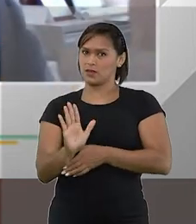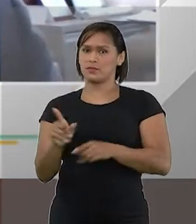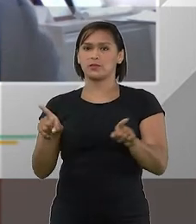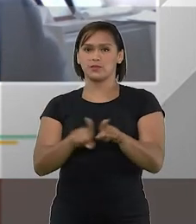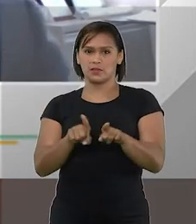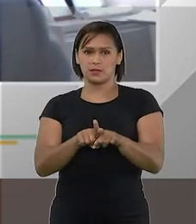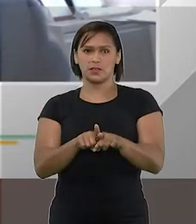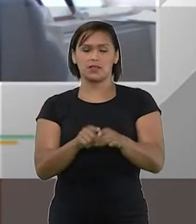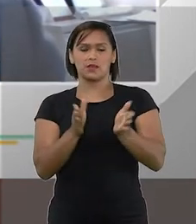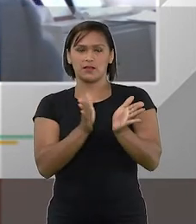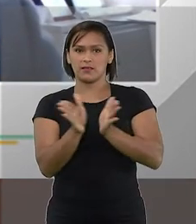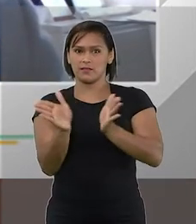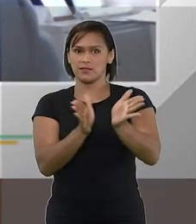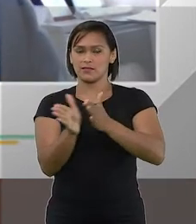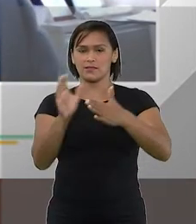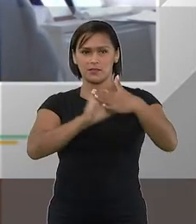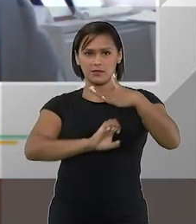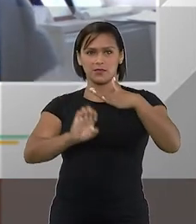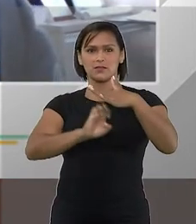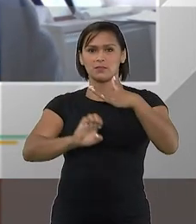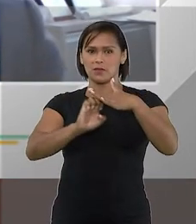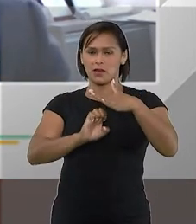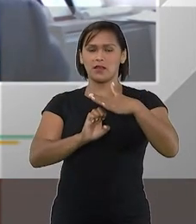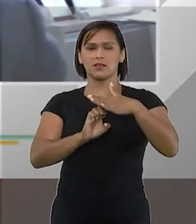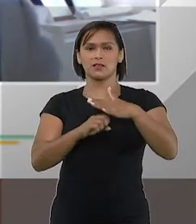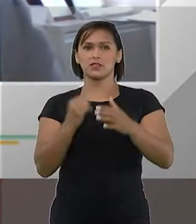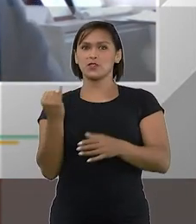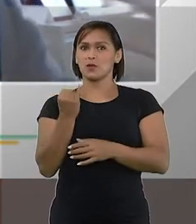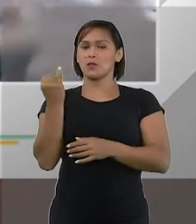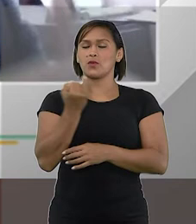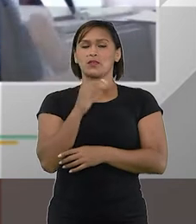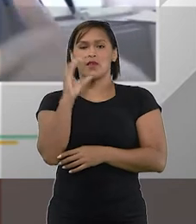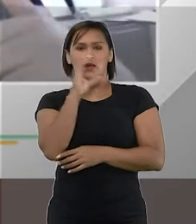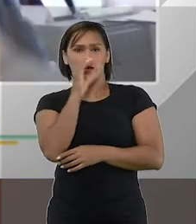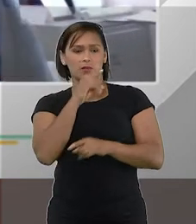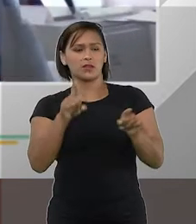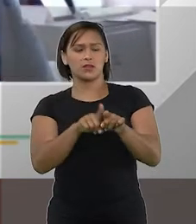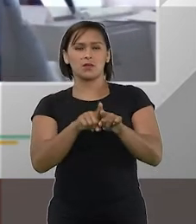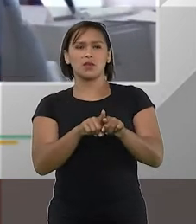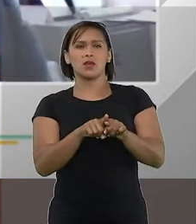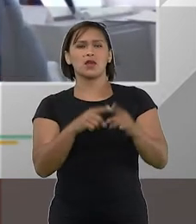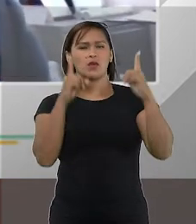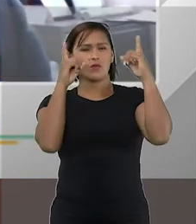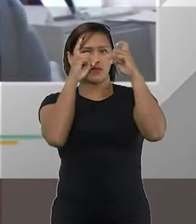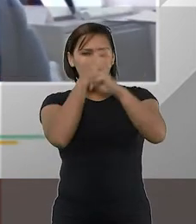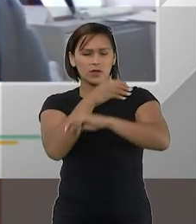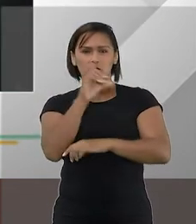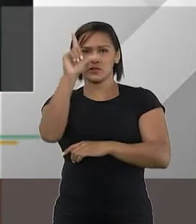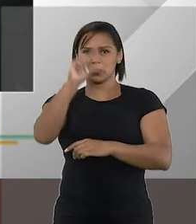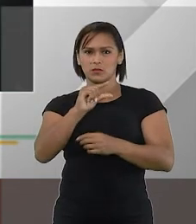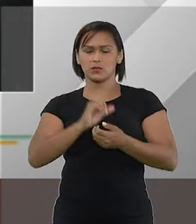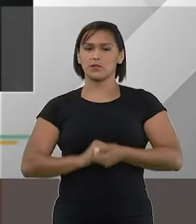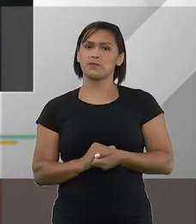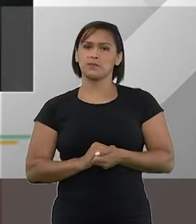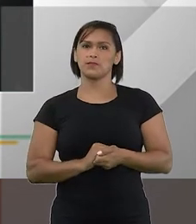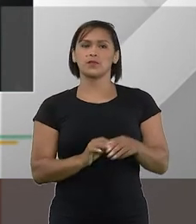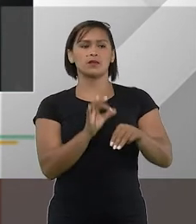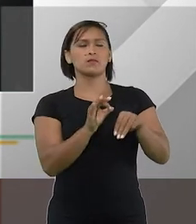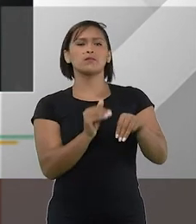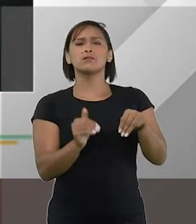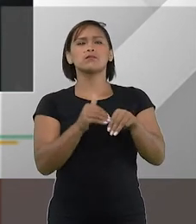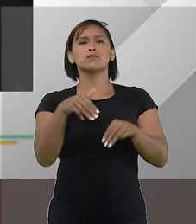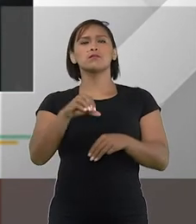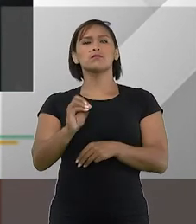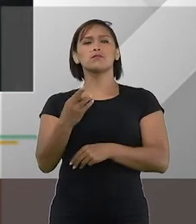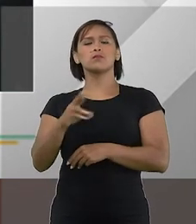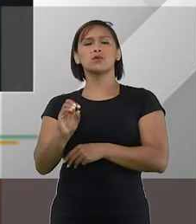portanto, mais acessíveis e mais rápidos, porque também menos burocráticos. Ministro Moura